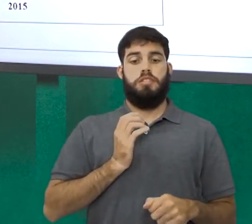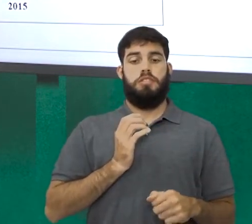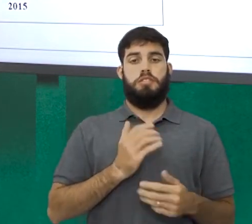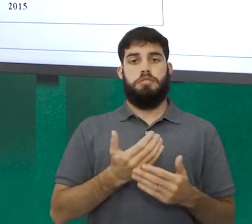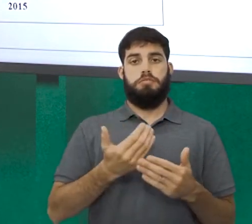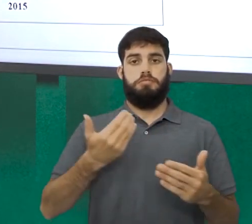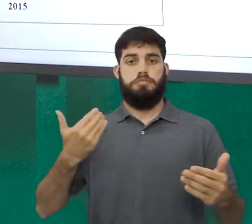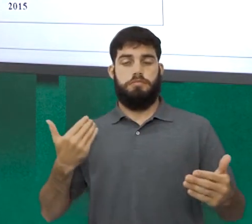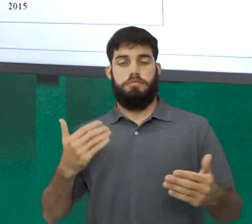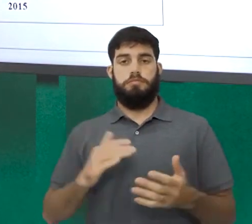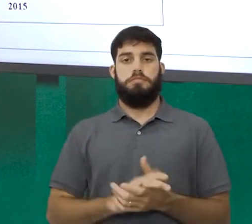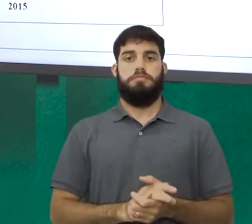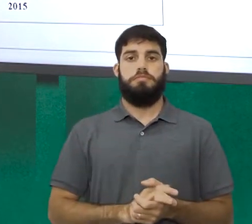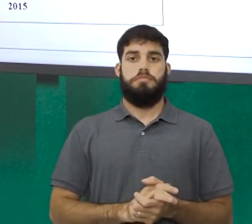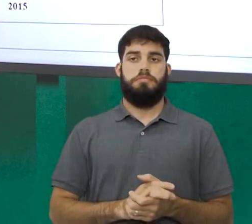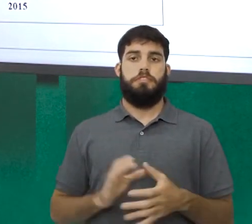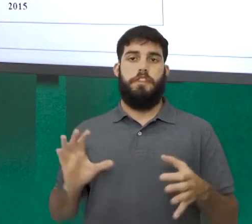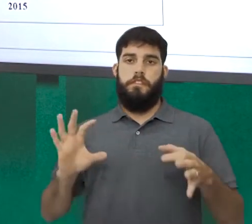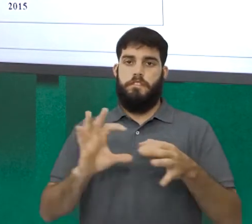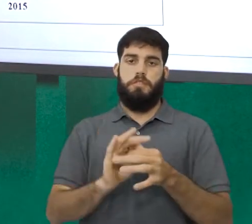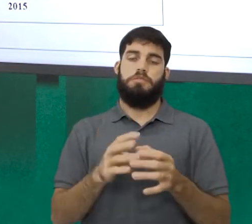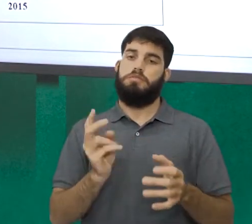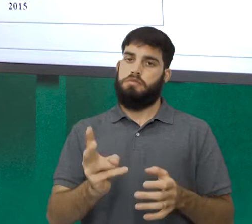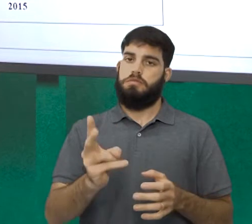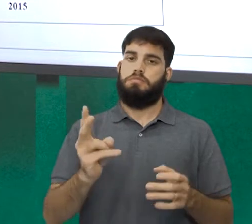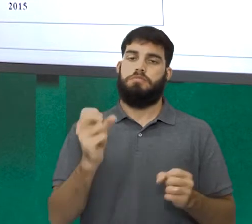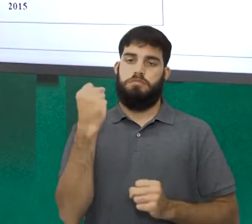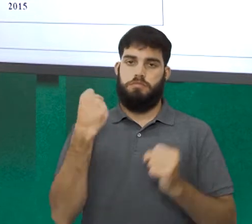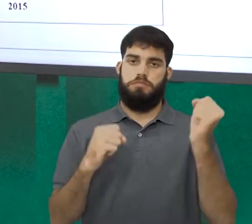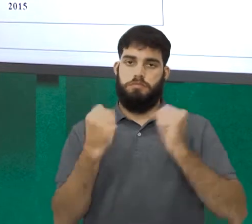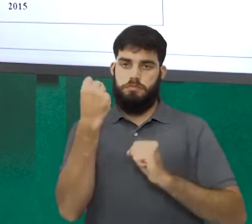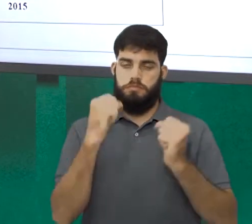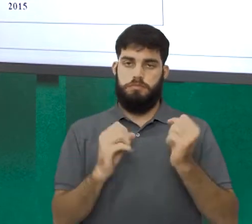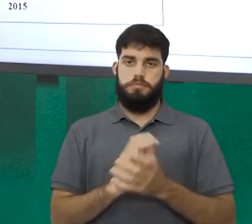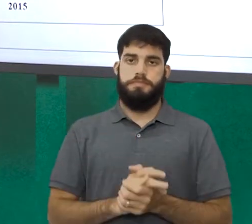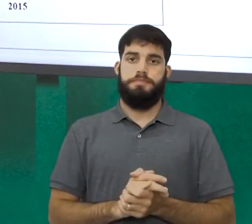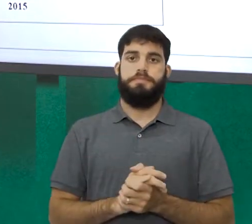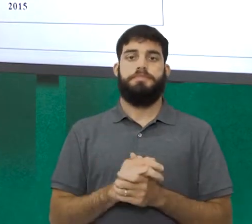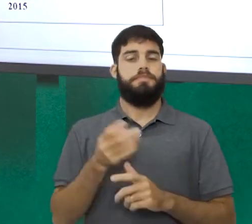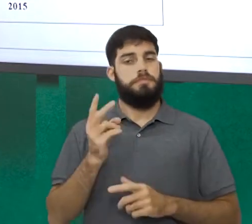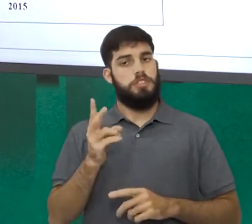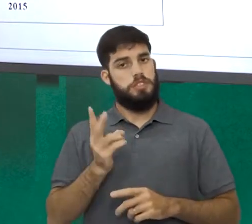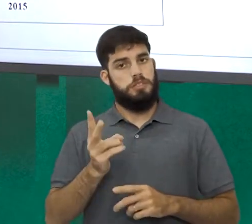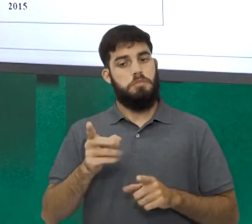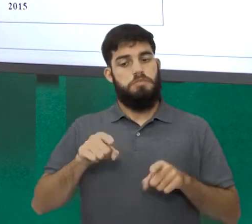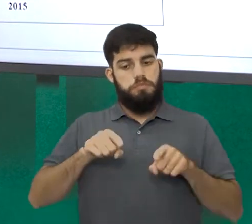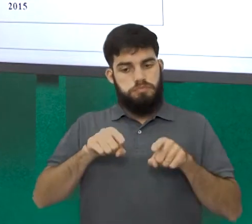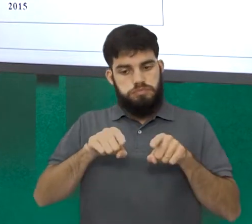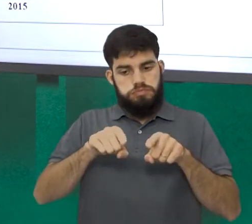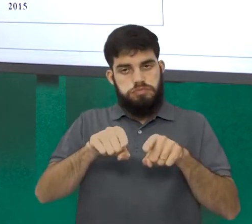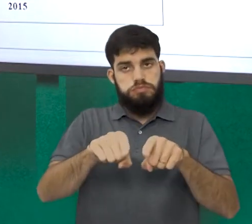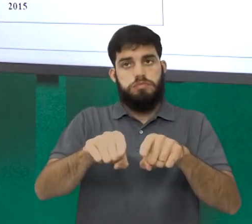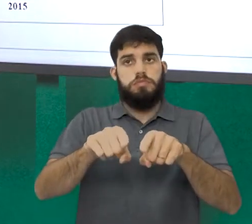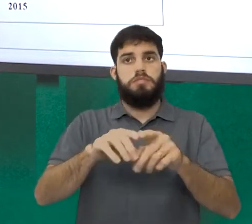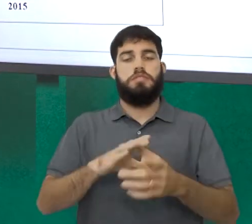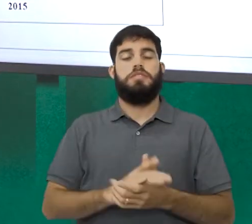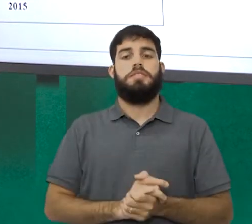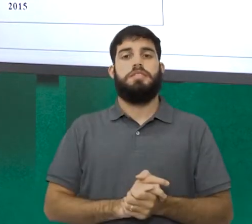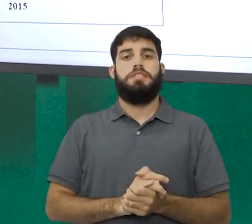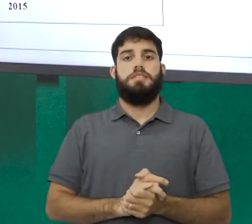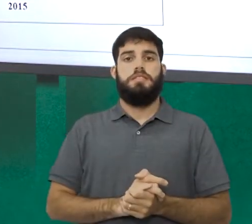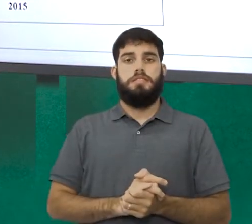Lembra o que disse? Está vinculada ao processo industrial. Assim, simultaneamente, houve a Revolução Industrial